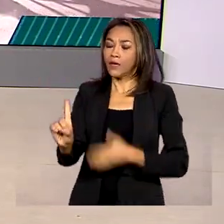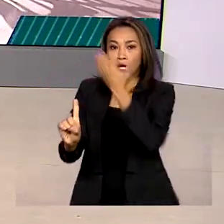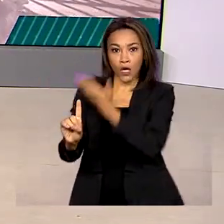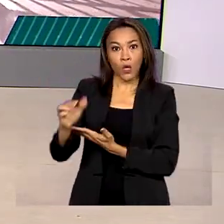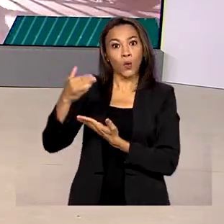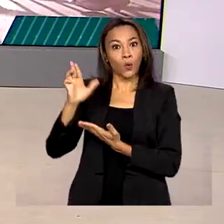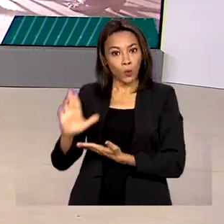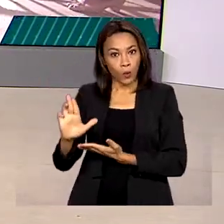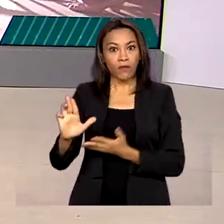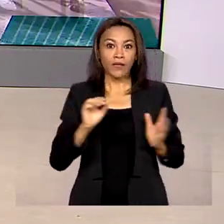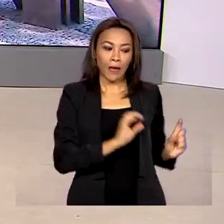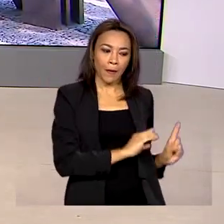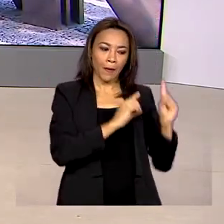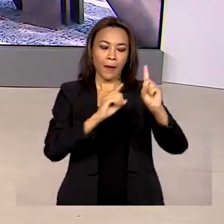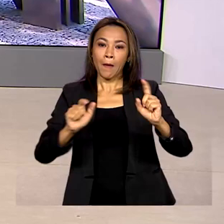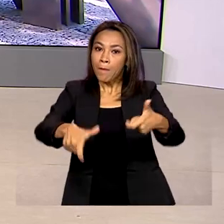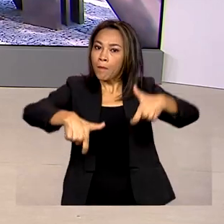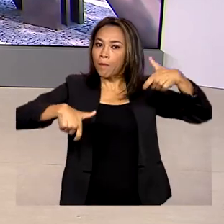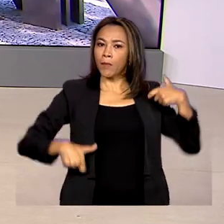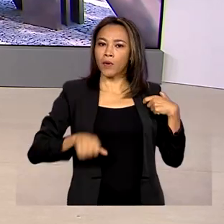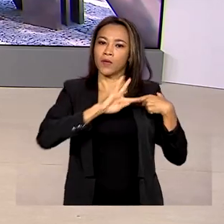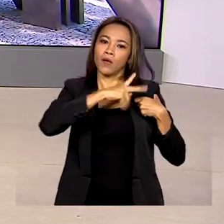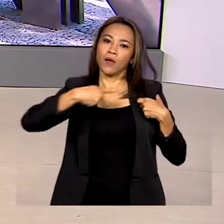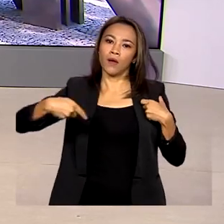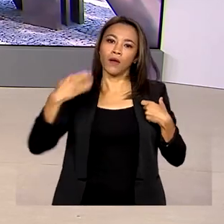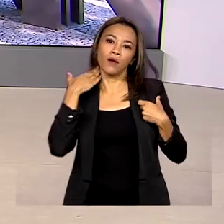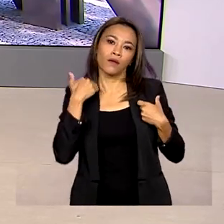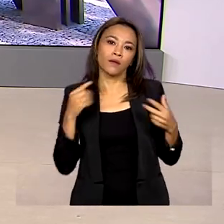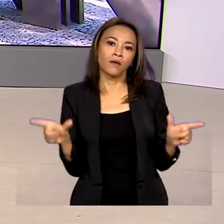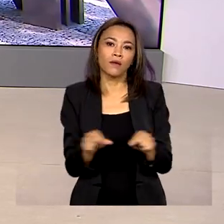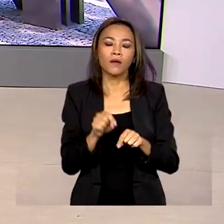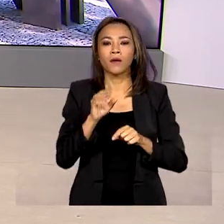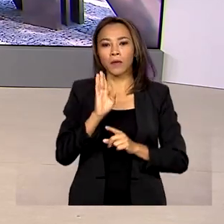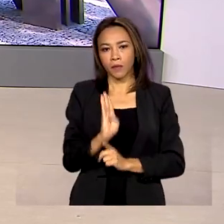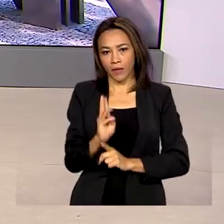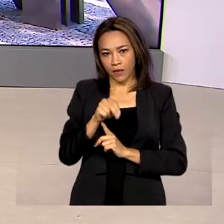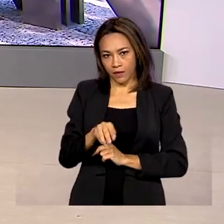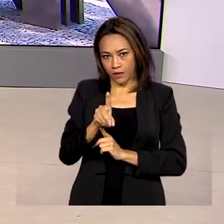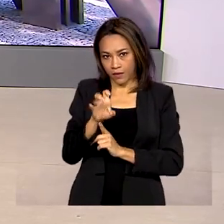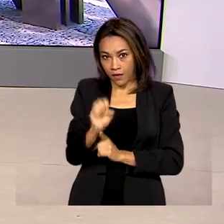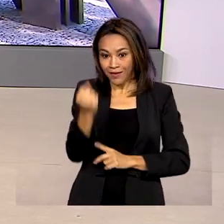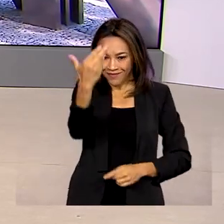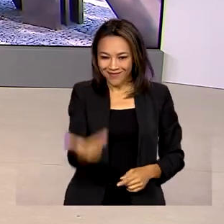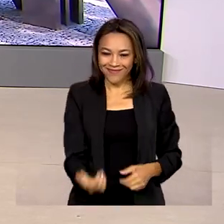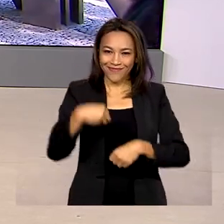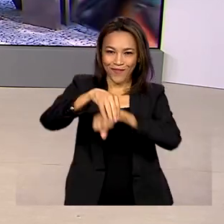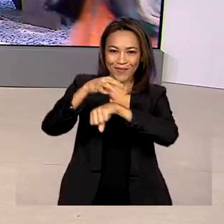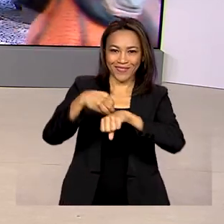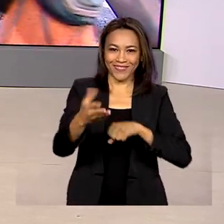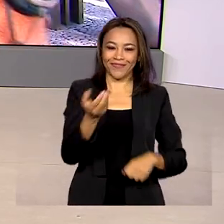presidente do BNDES. Cláudia Boiunga traz informações ao vivo para a gente. Bom dia, Cláudia!